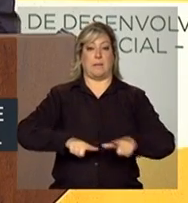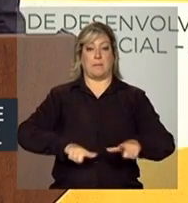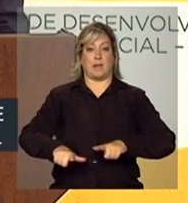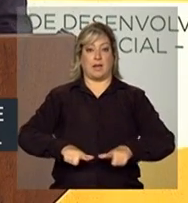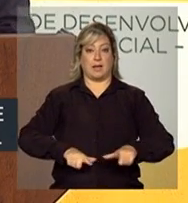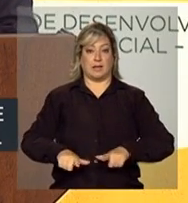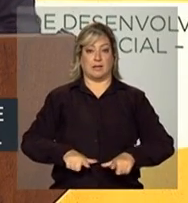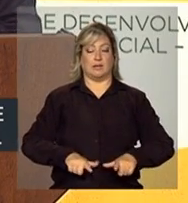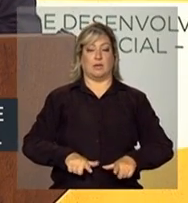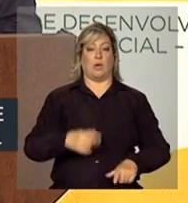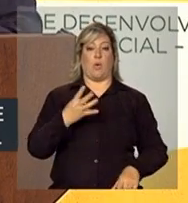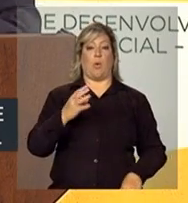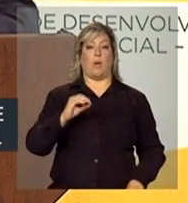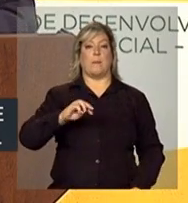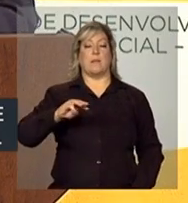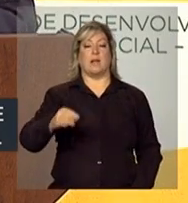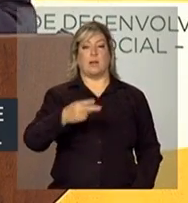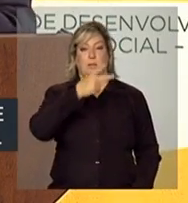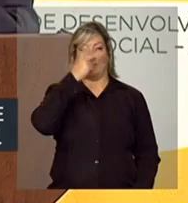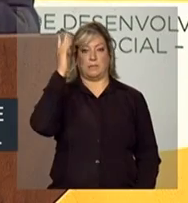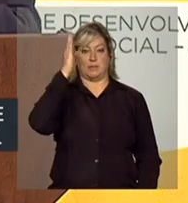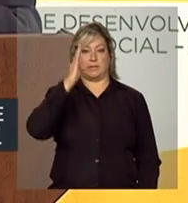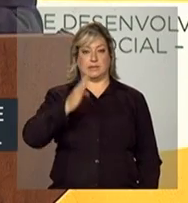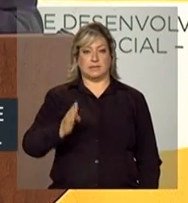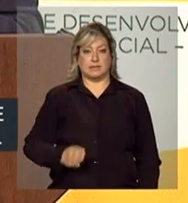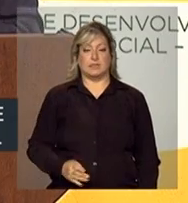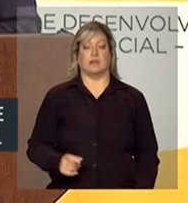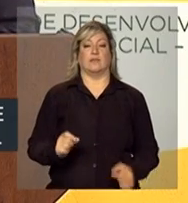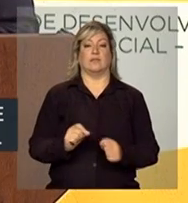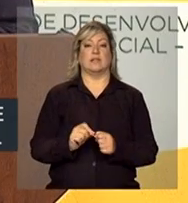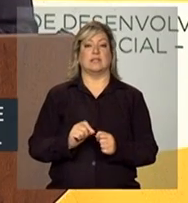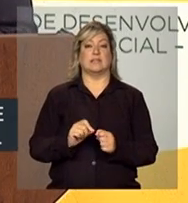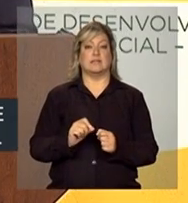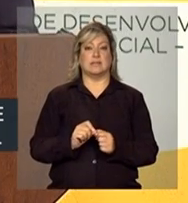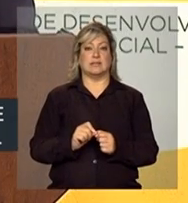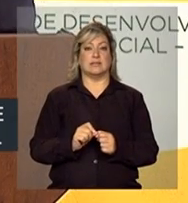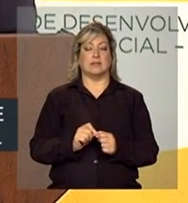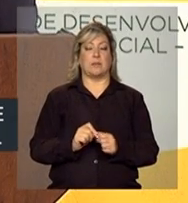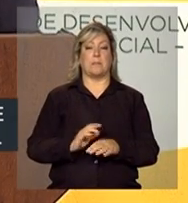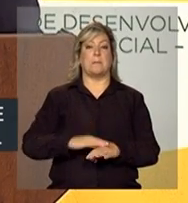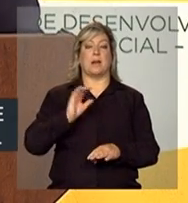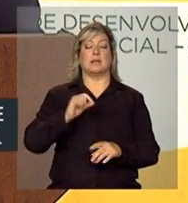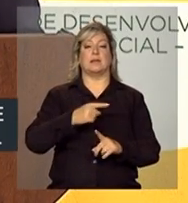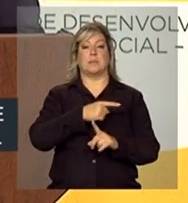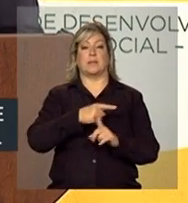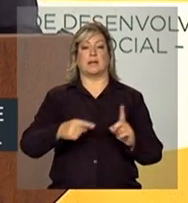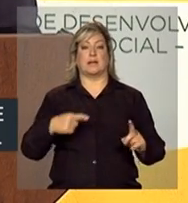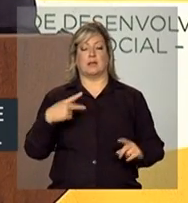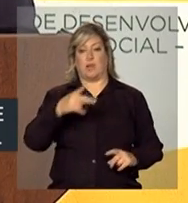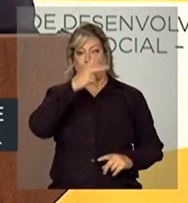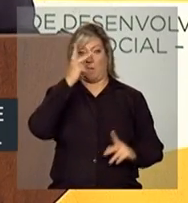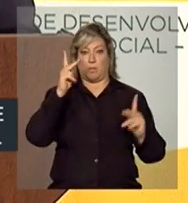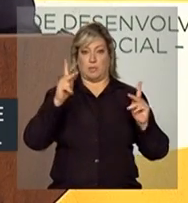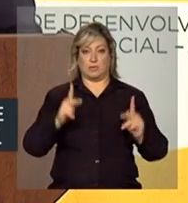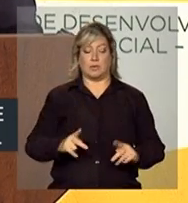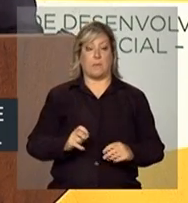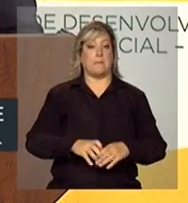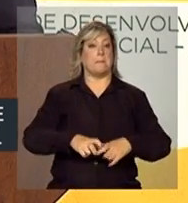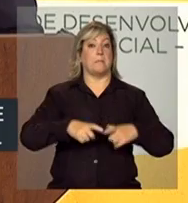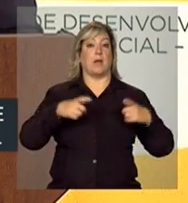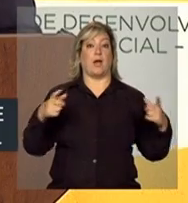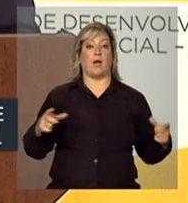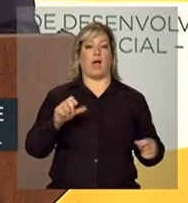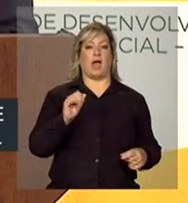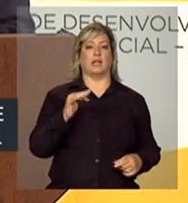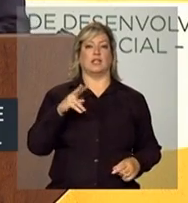que 40 milhões de brasileiros fizessem de mais da metade da população o maior ativo do nosso futuro,